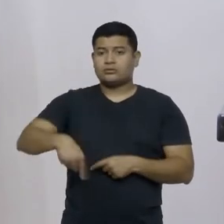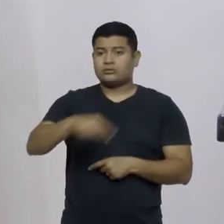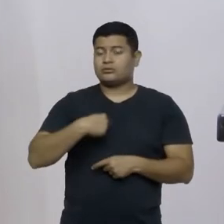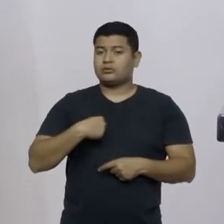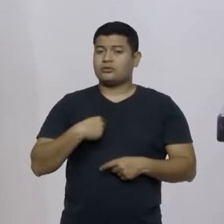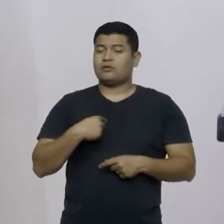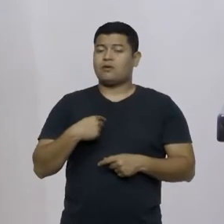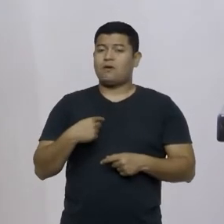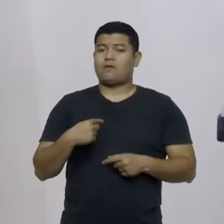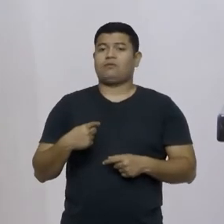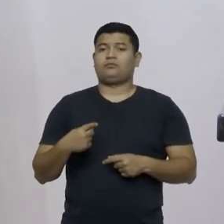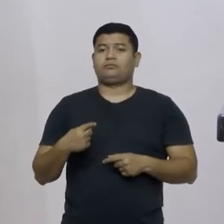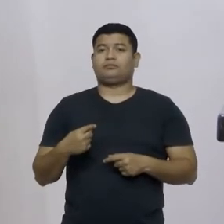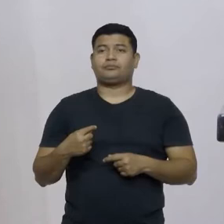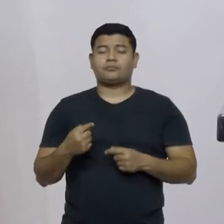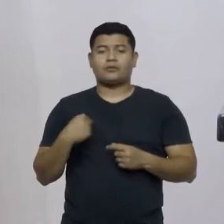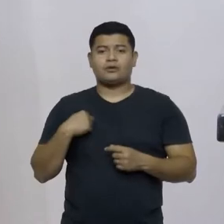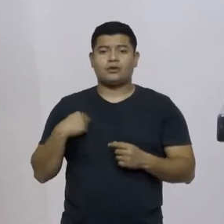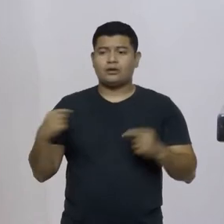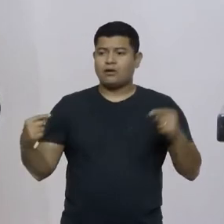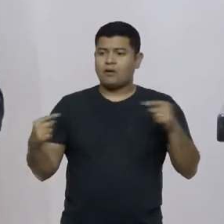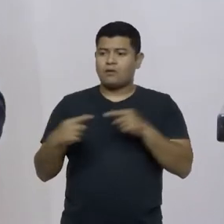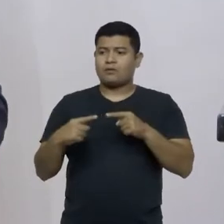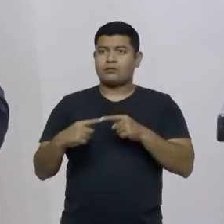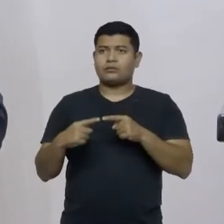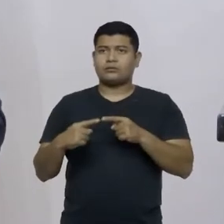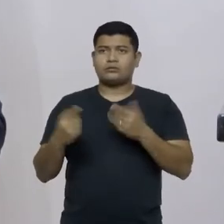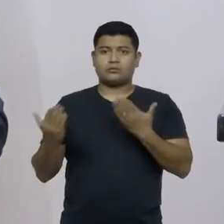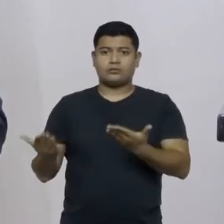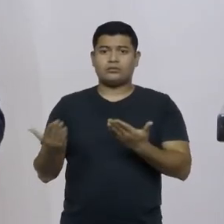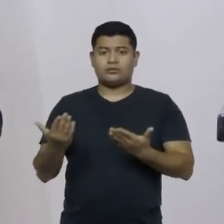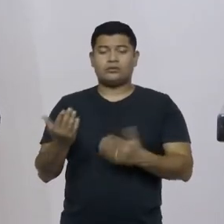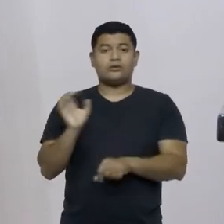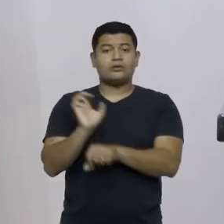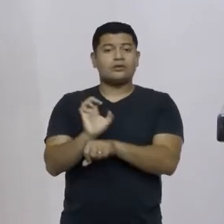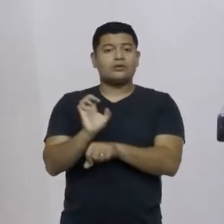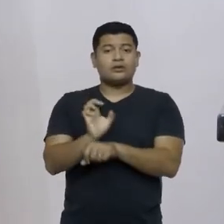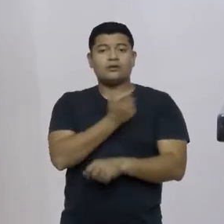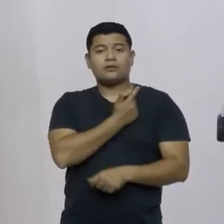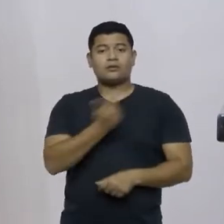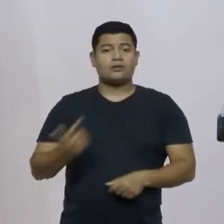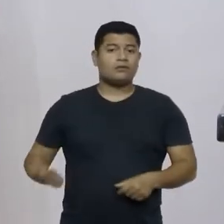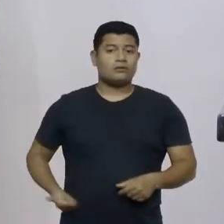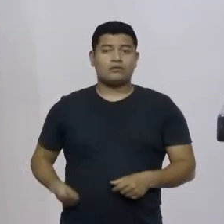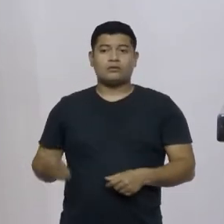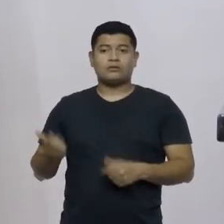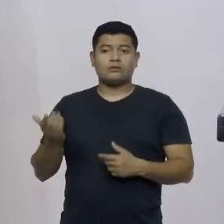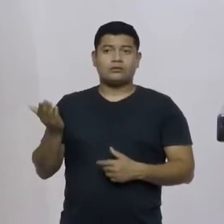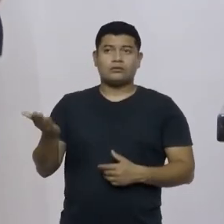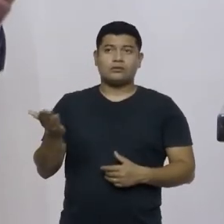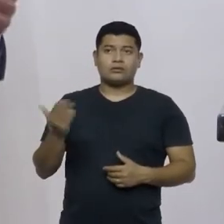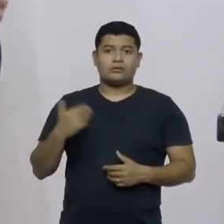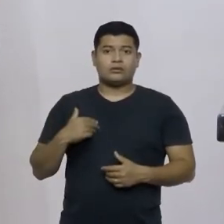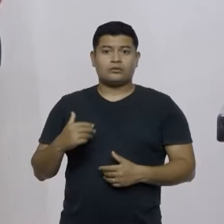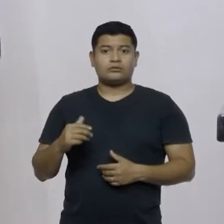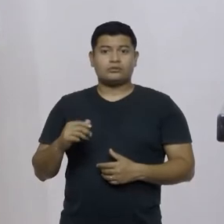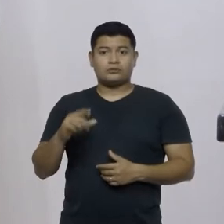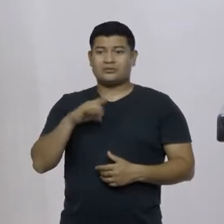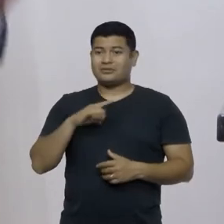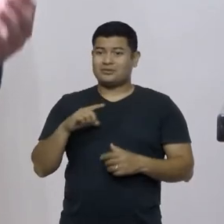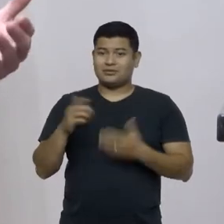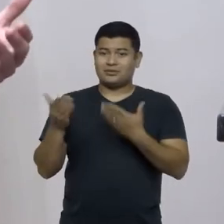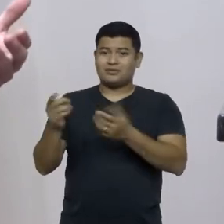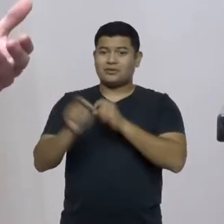do Estado e do governo que gerou um dos escândalos mais